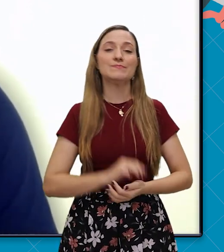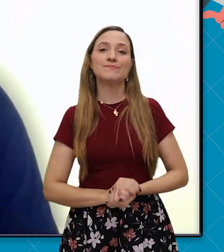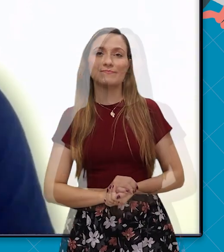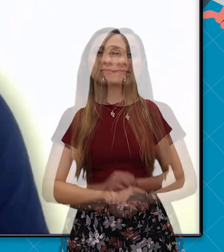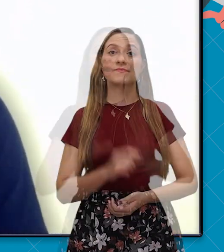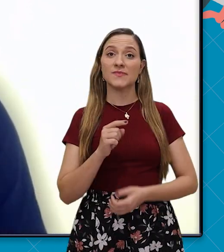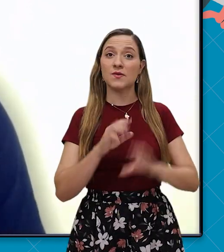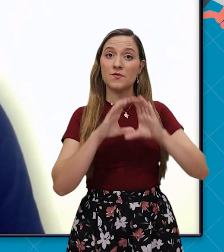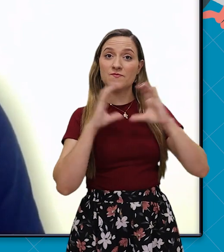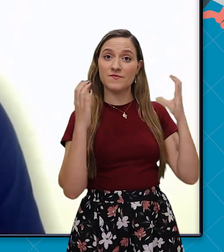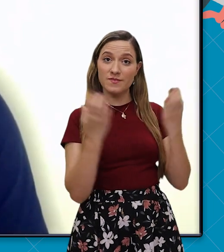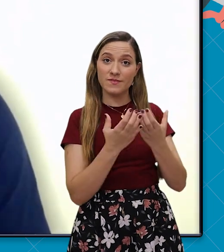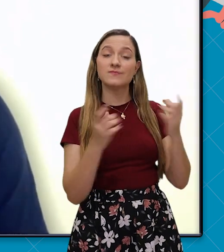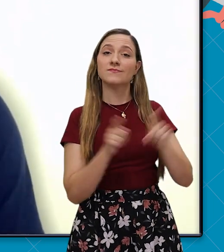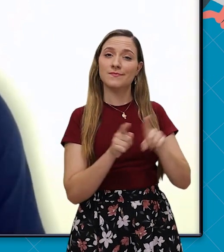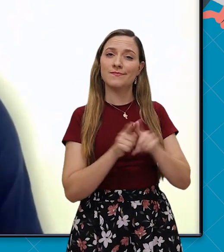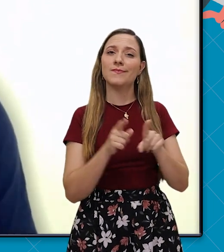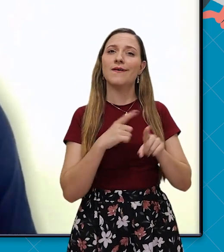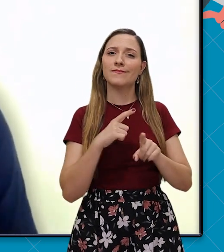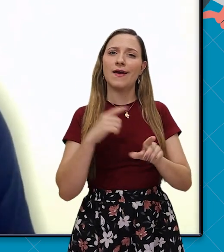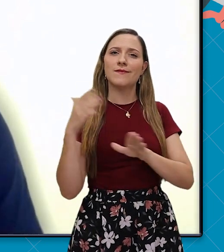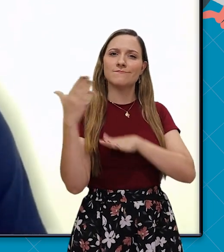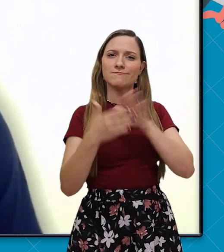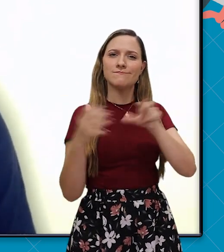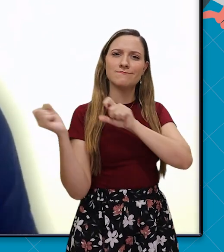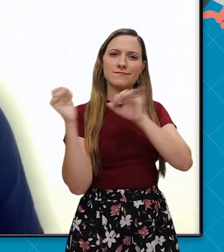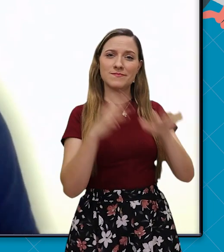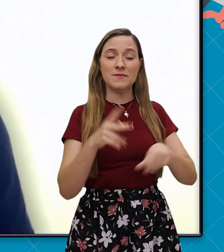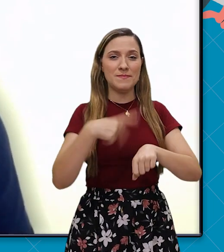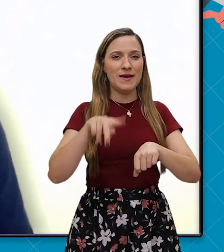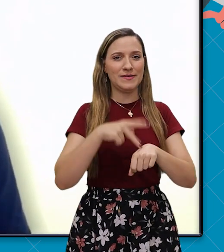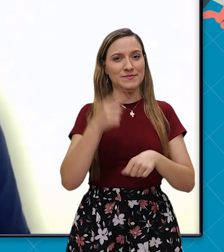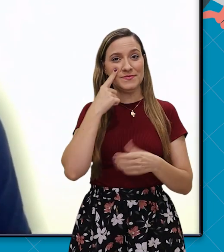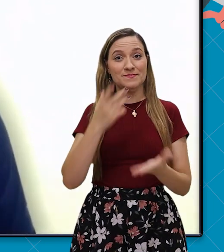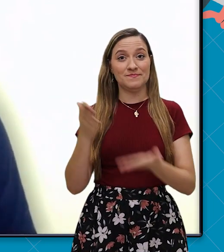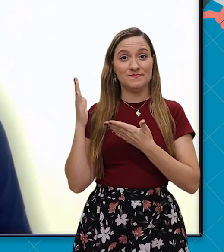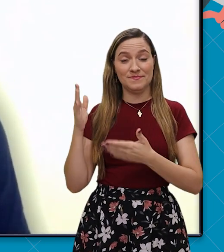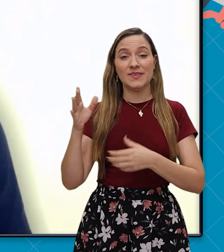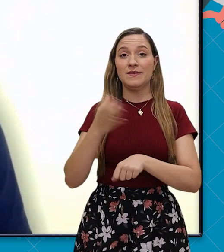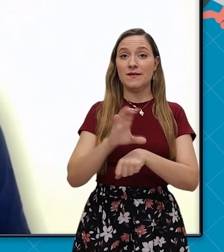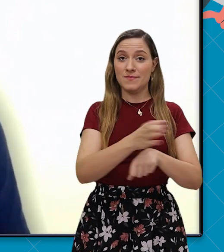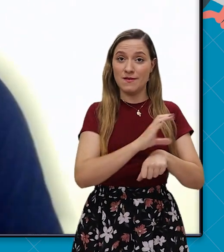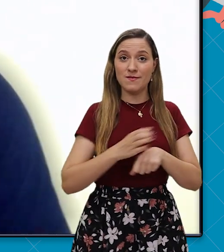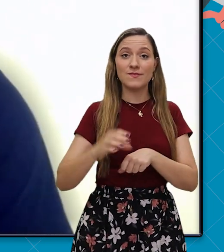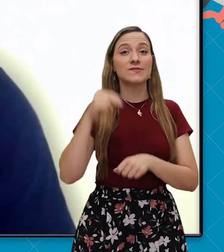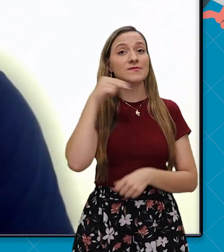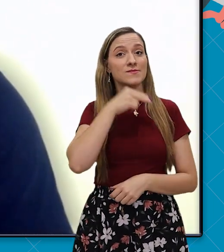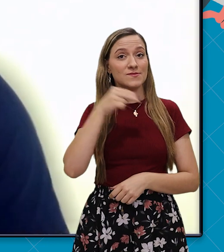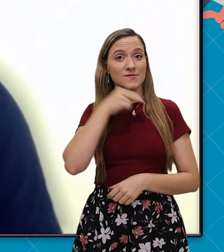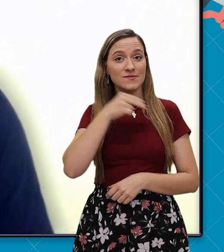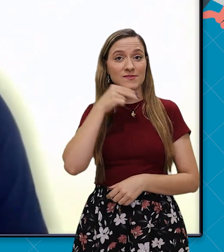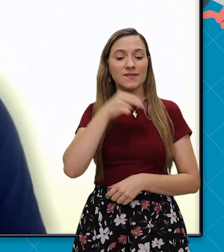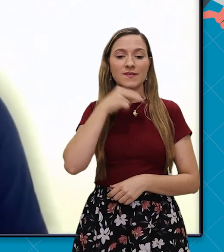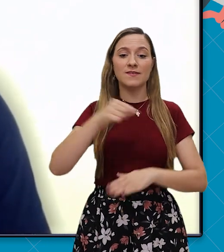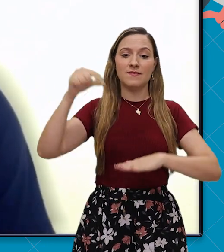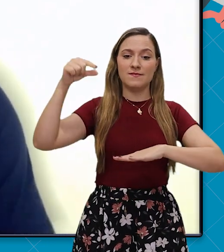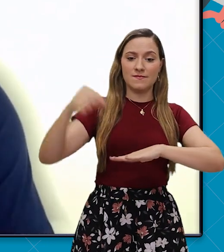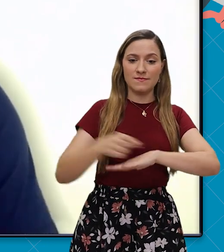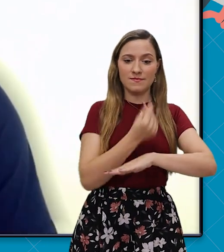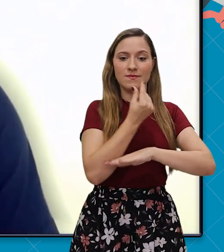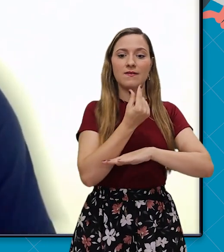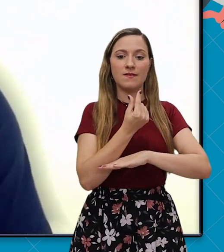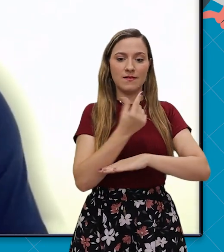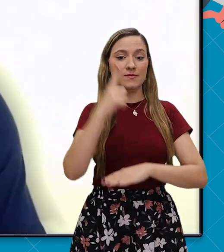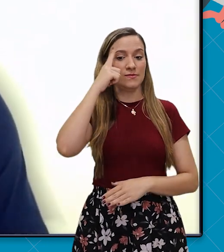depois. Nessa conferência, também estavam países como Camarões, Nigéria, Guiné, Somália